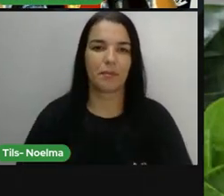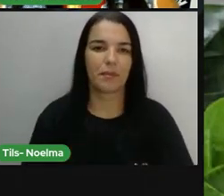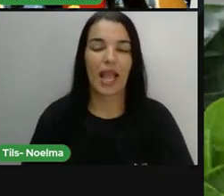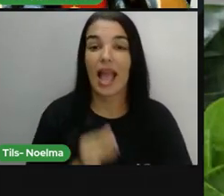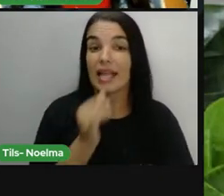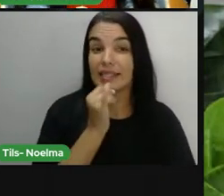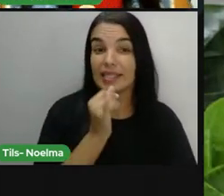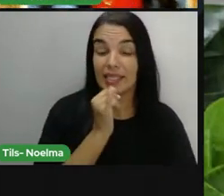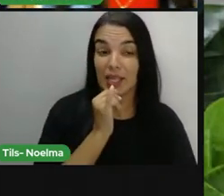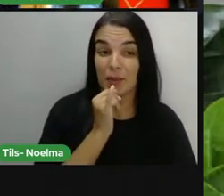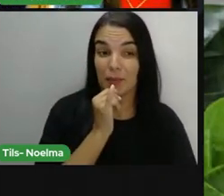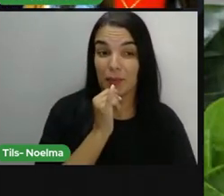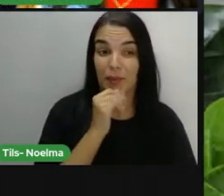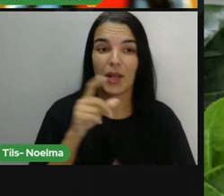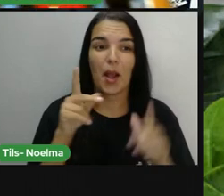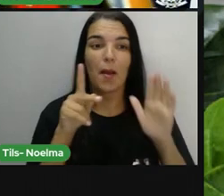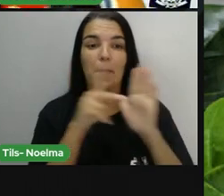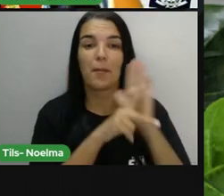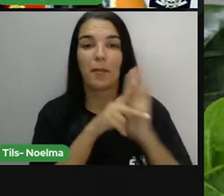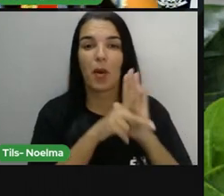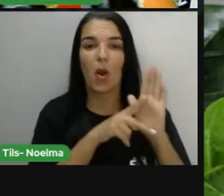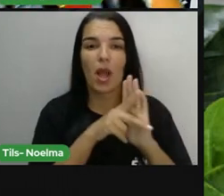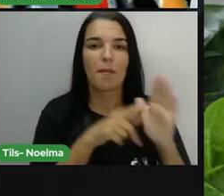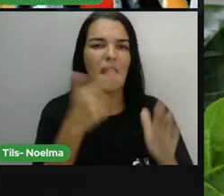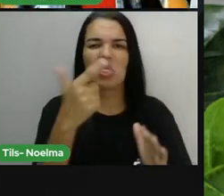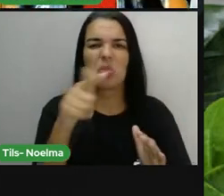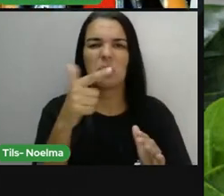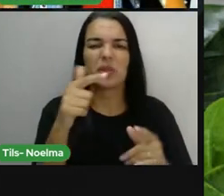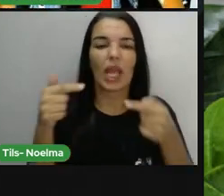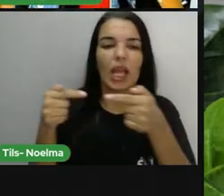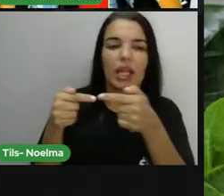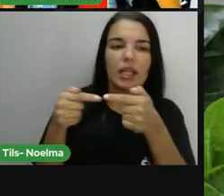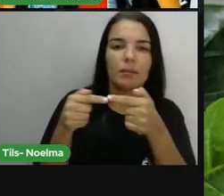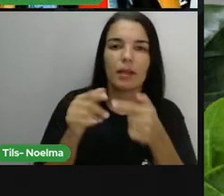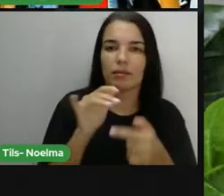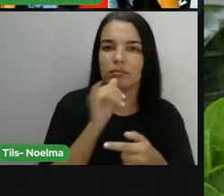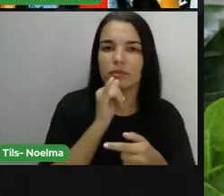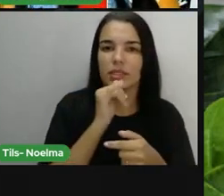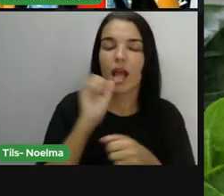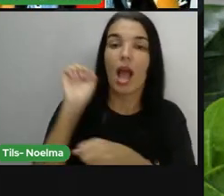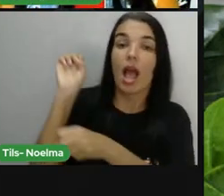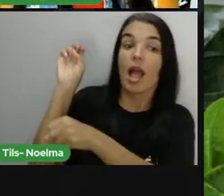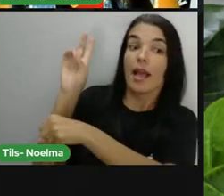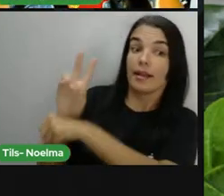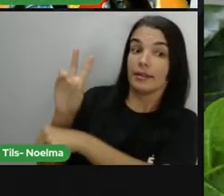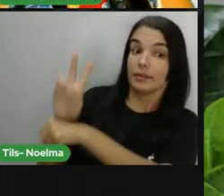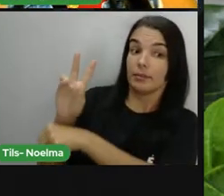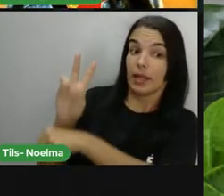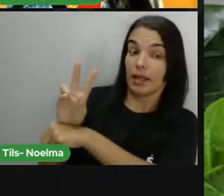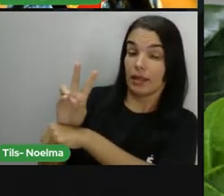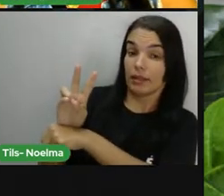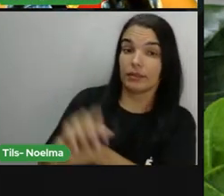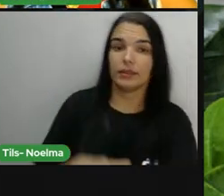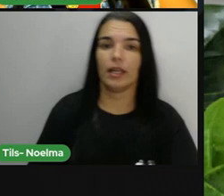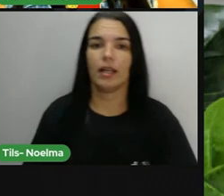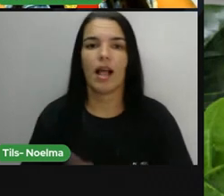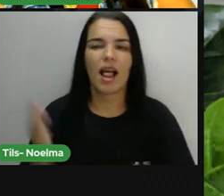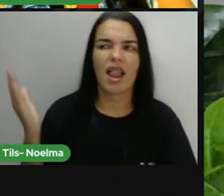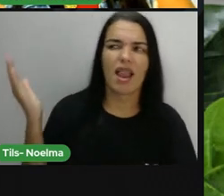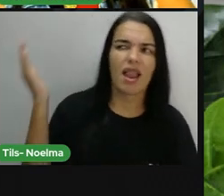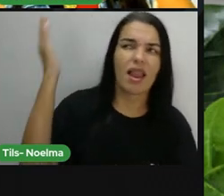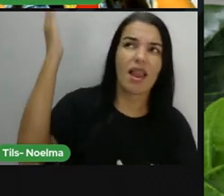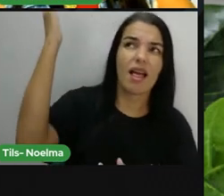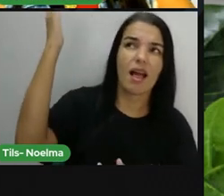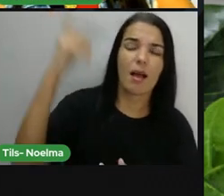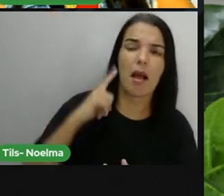Temos aqui um exemplo de poemas sem rimas. Olha, Esperança, de Mário Kitana. Lá bem no